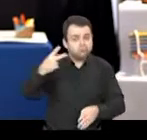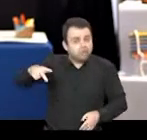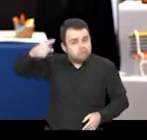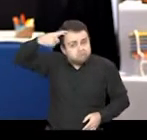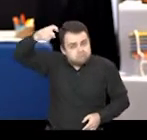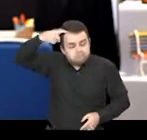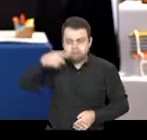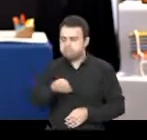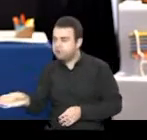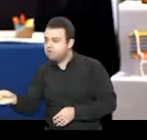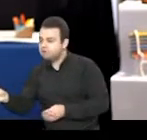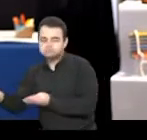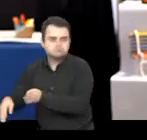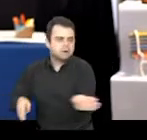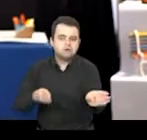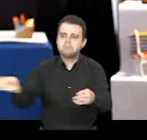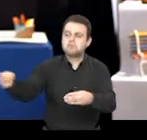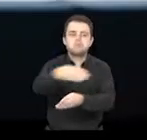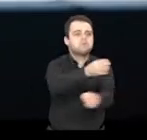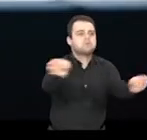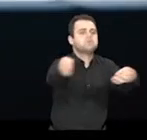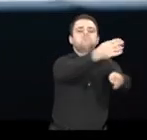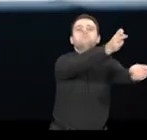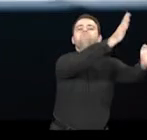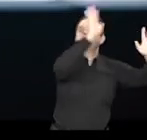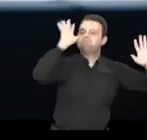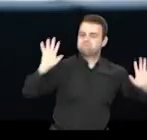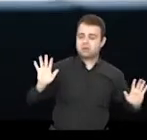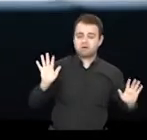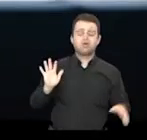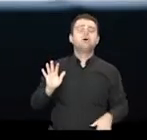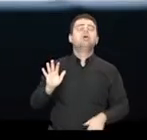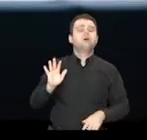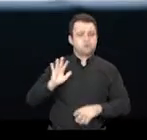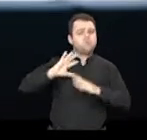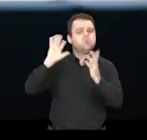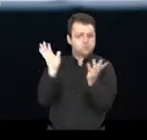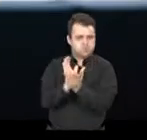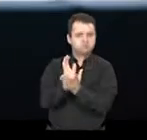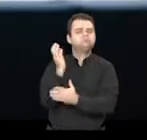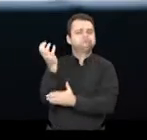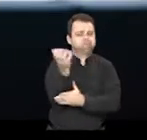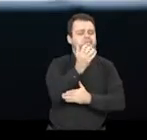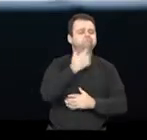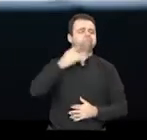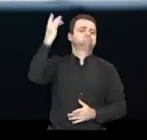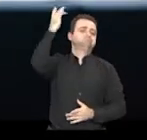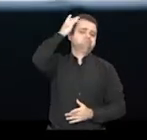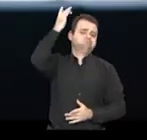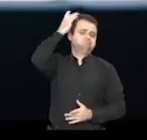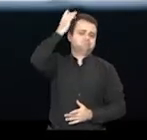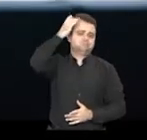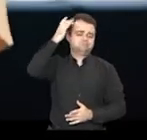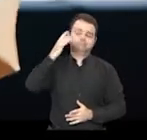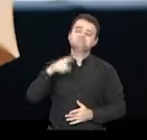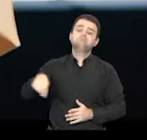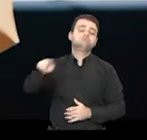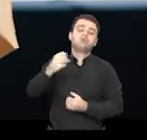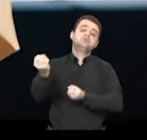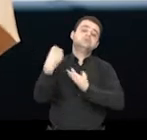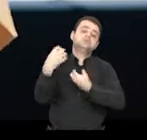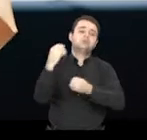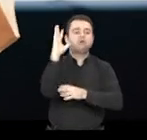mas inventavam caminhos. Essa, a pré-ciência que sempre vi nos andarilhos. Eles me